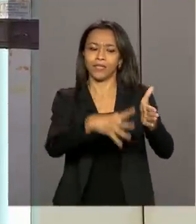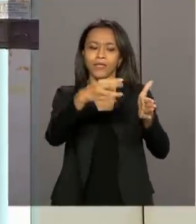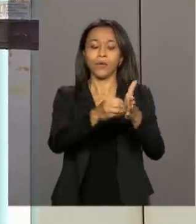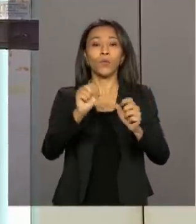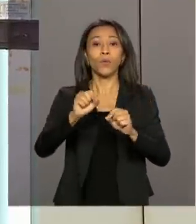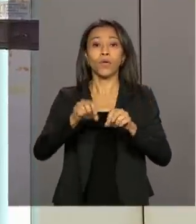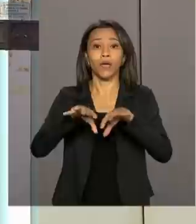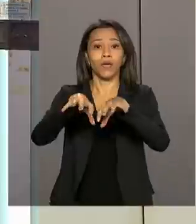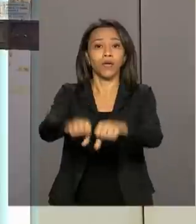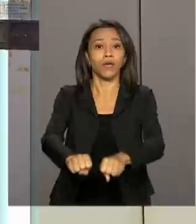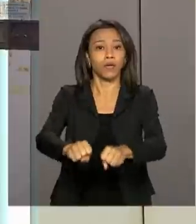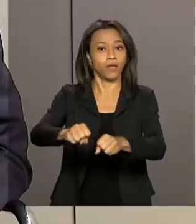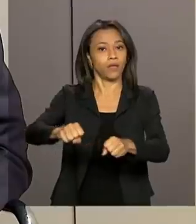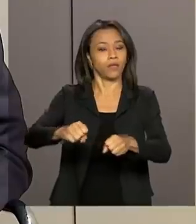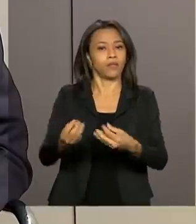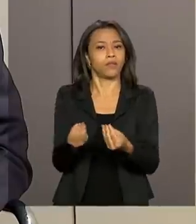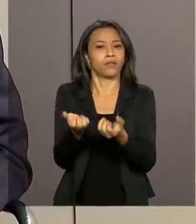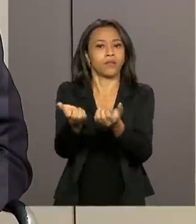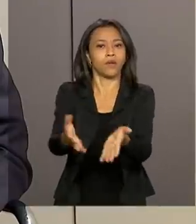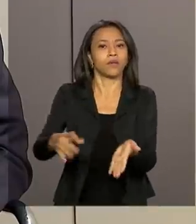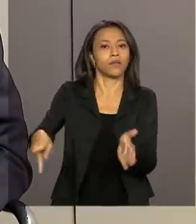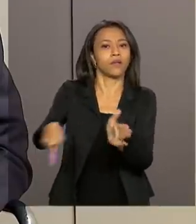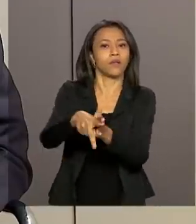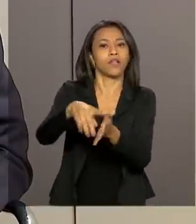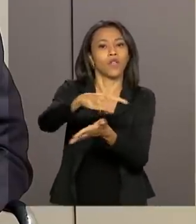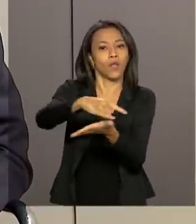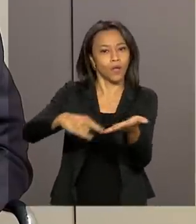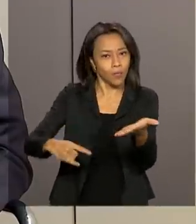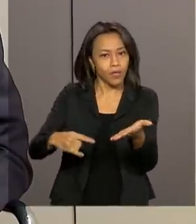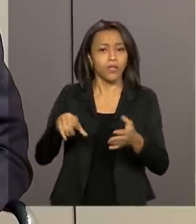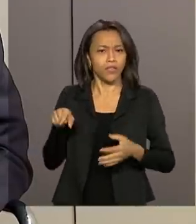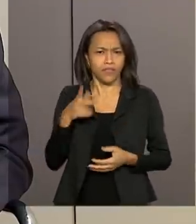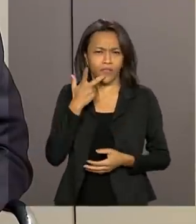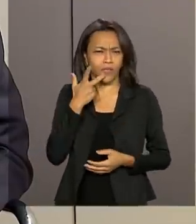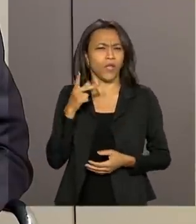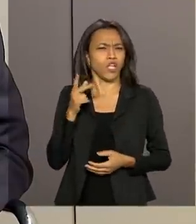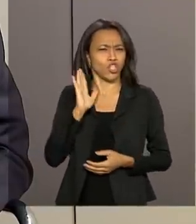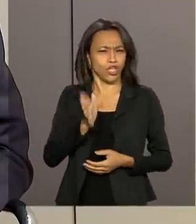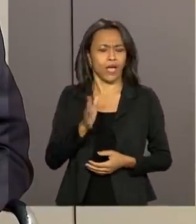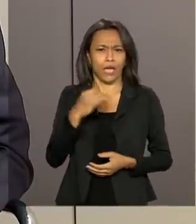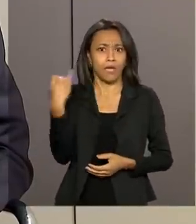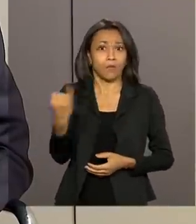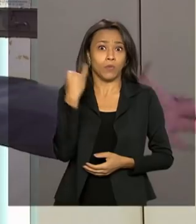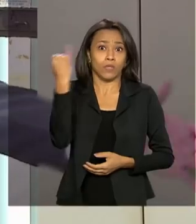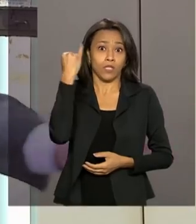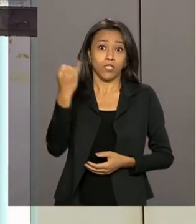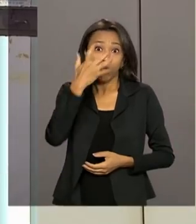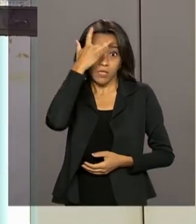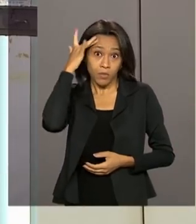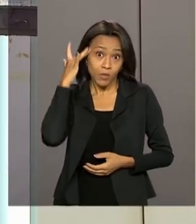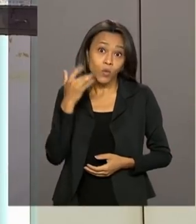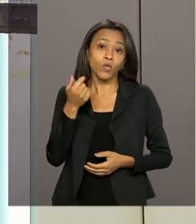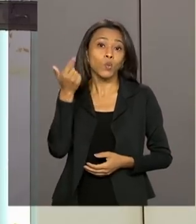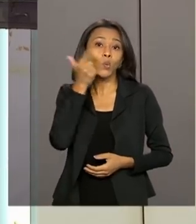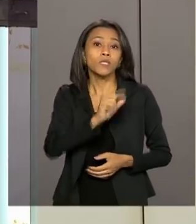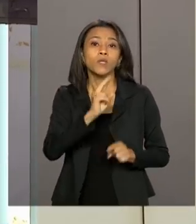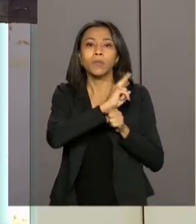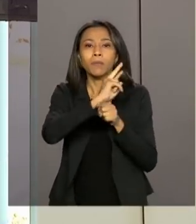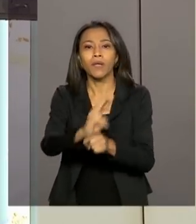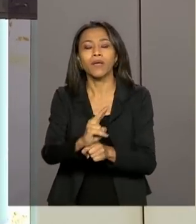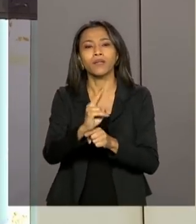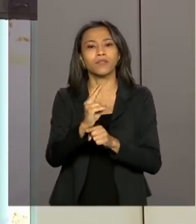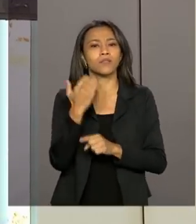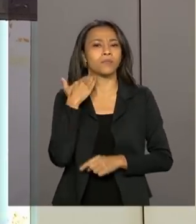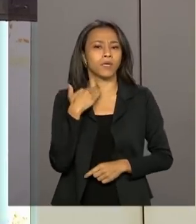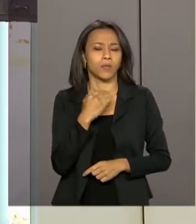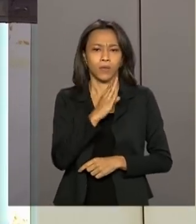regularização fundiária. Eu vi que o senhor já disse que ela é fundamental, por exemplo, para a pessoa ir pegar um empréstimo no BNDES